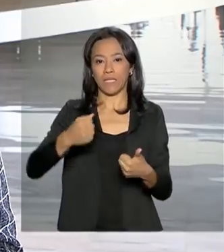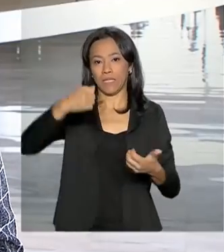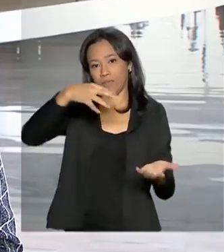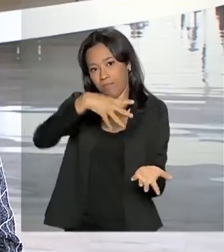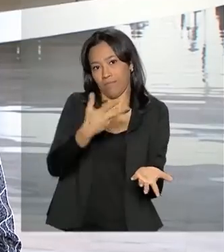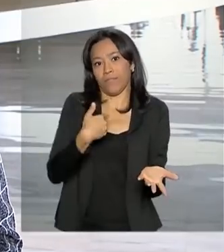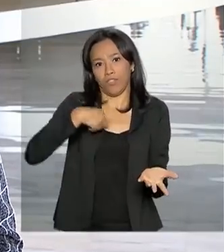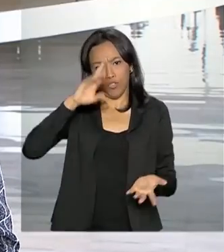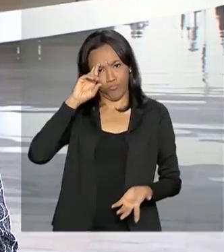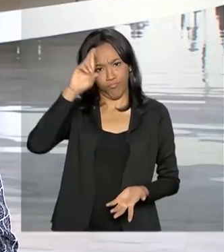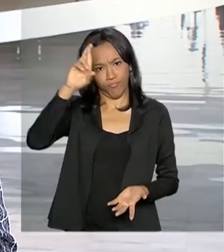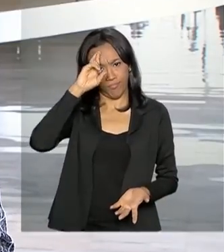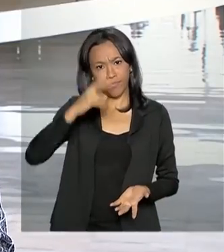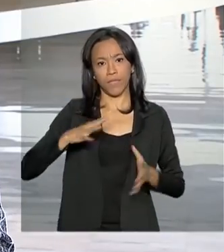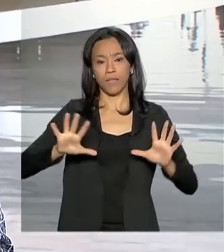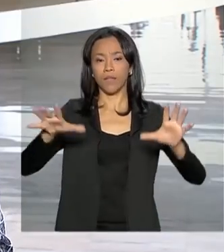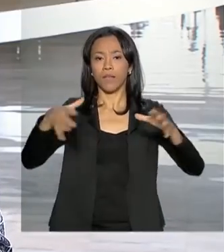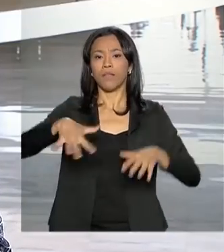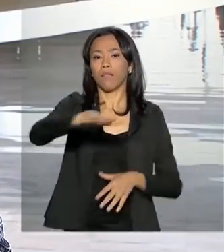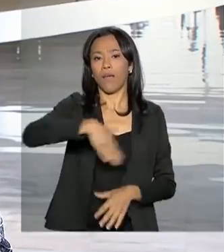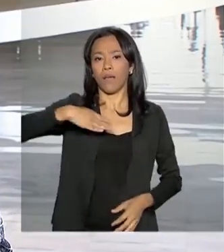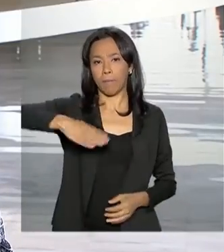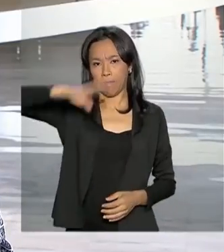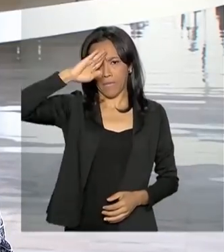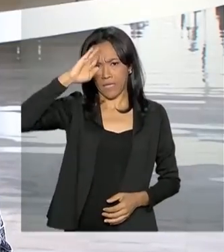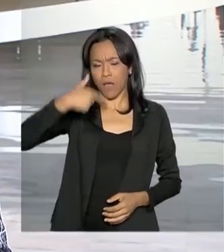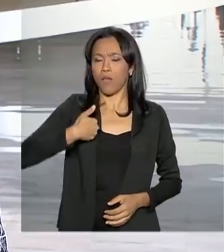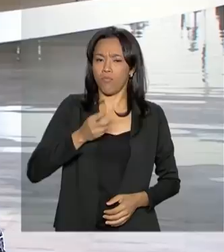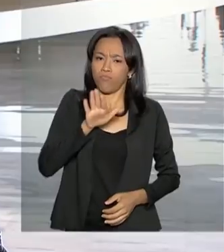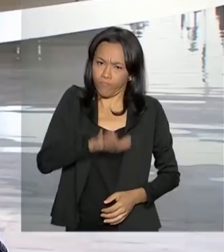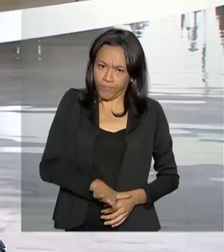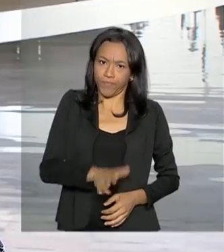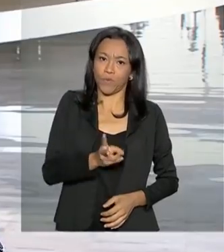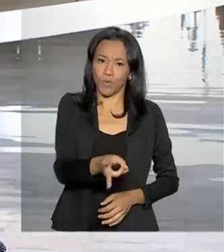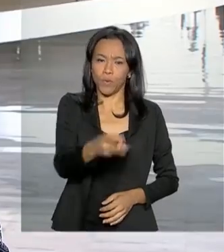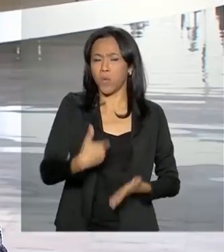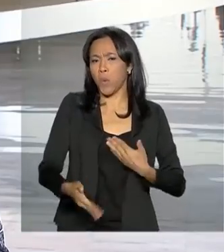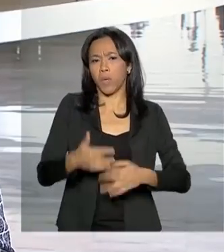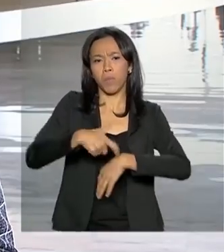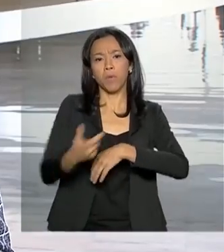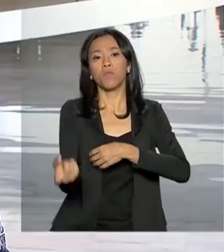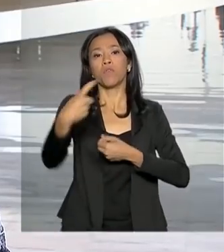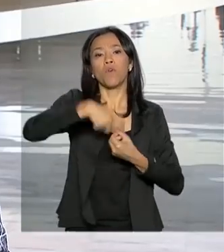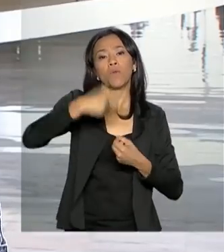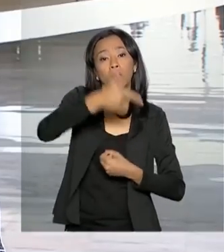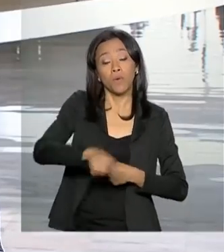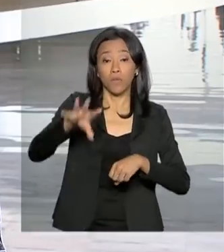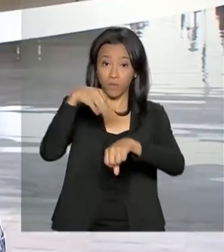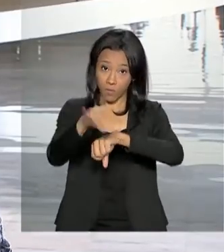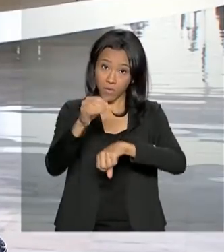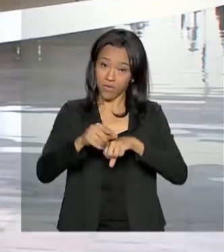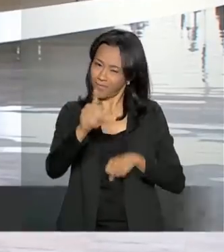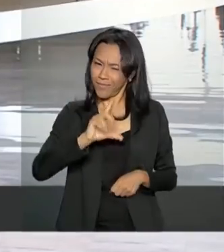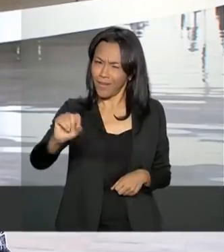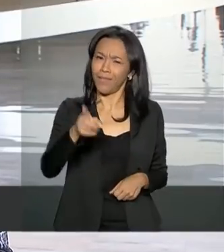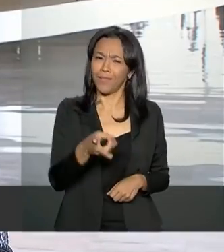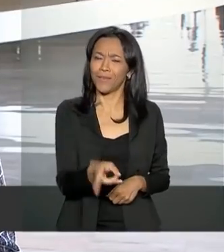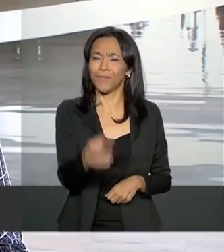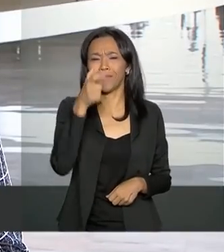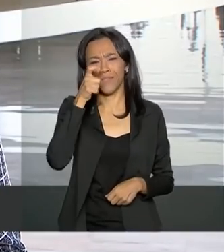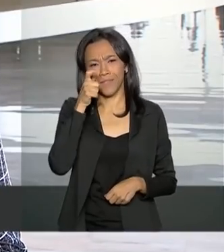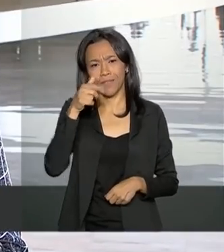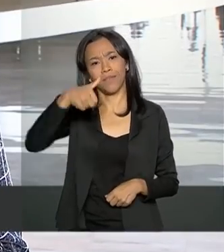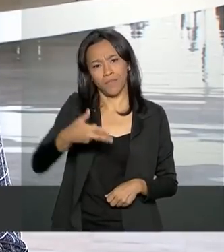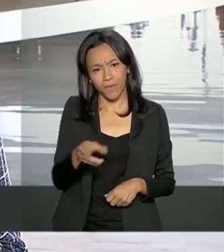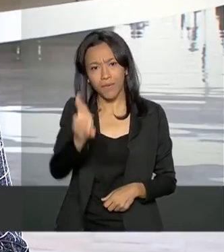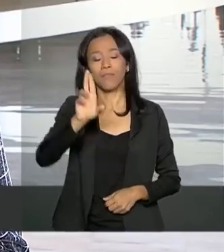três da tarde. Eu continuo por aqui no Palácio do Planalto e volto a qualquer momento com outras informações. Não saia daí. Continue com a